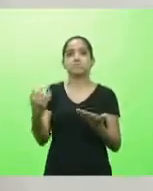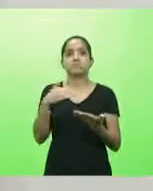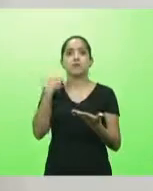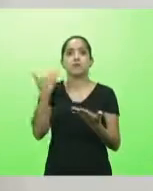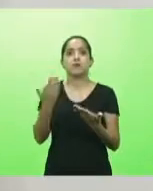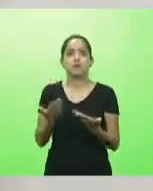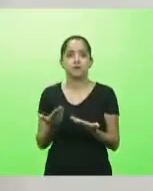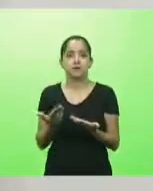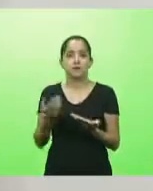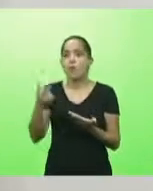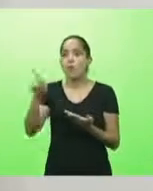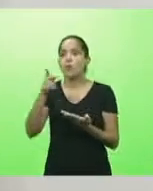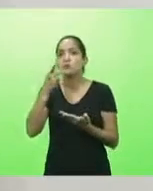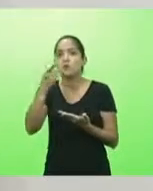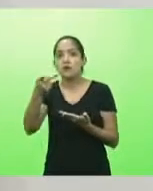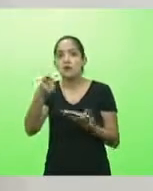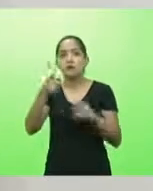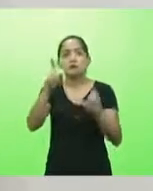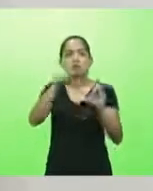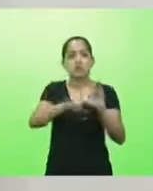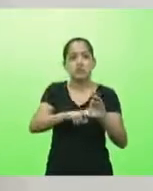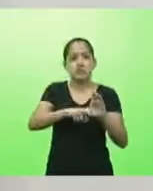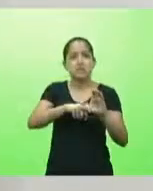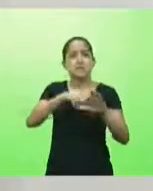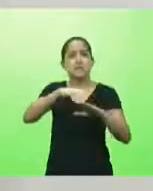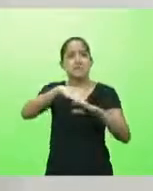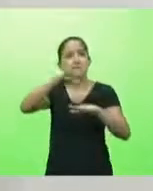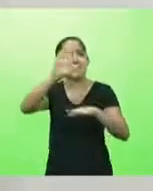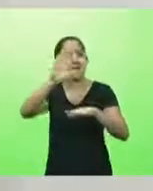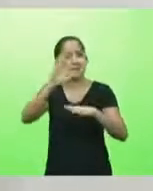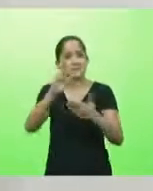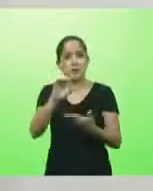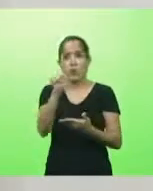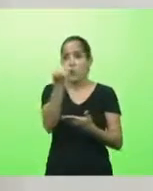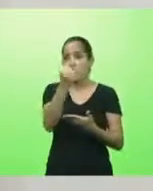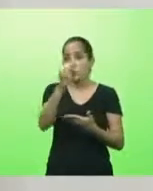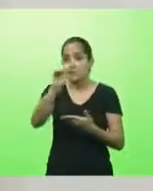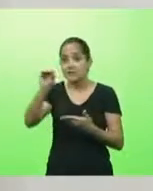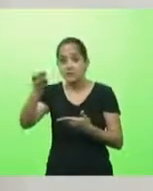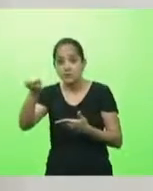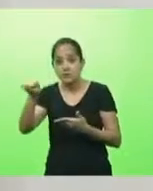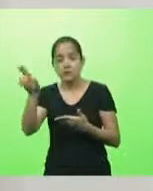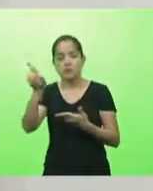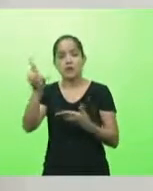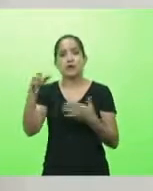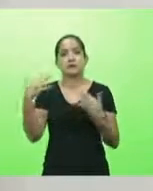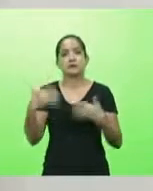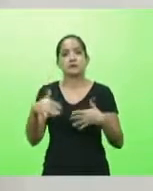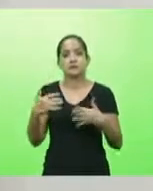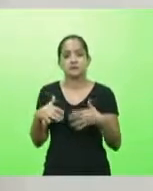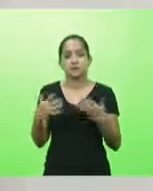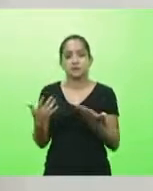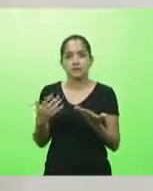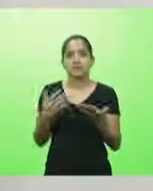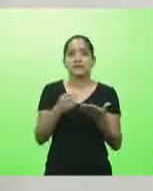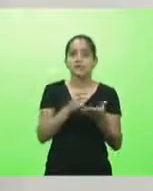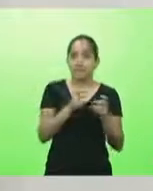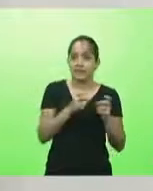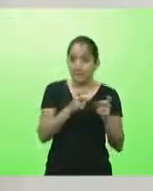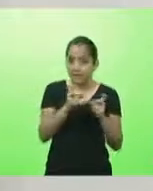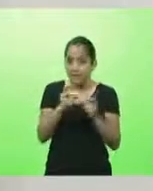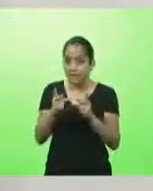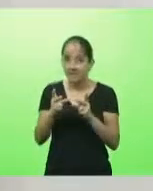Outro falando que tem uma dívida já acumulada próximo dos 800 mil reais. Está vendendo o apartamento dele,